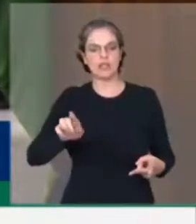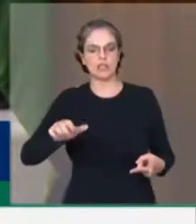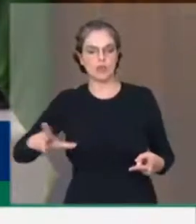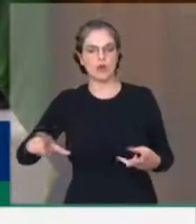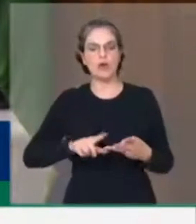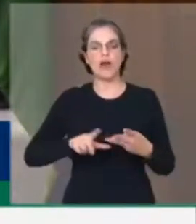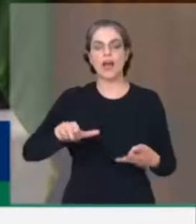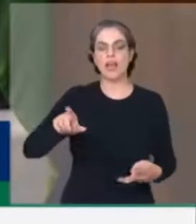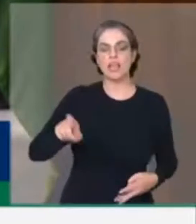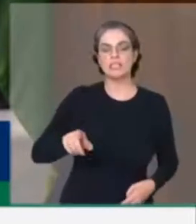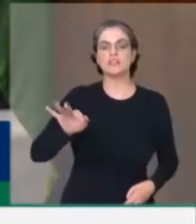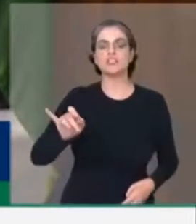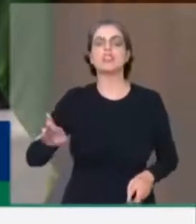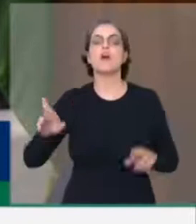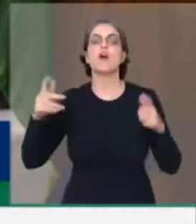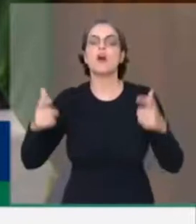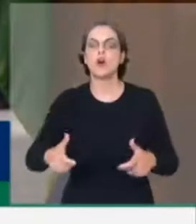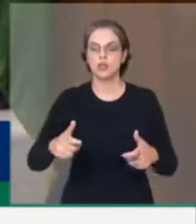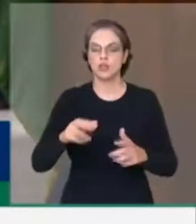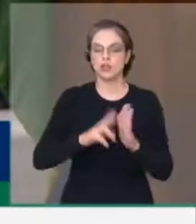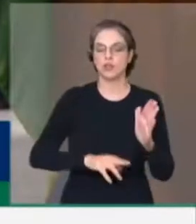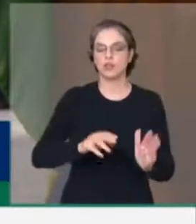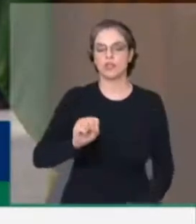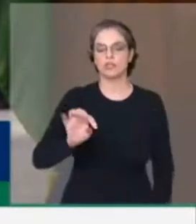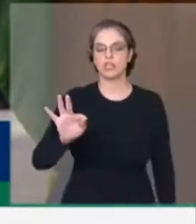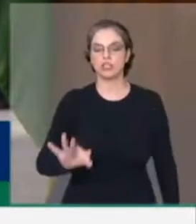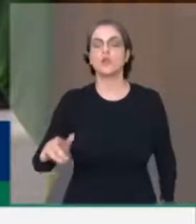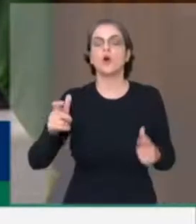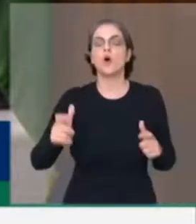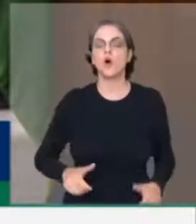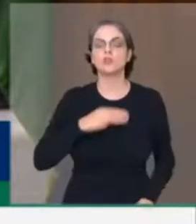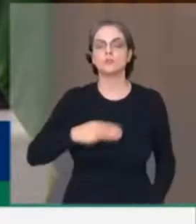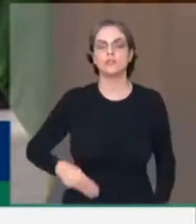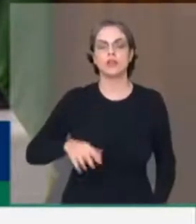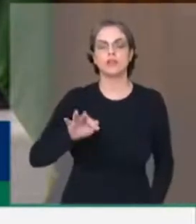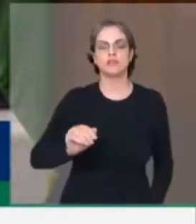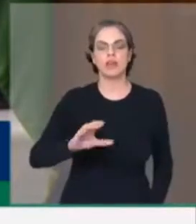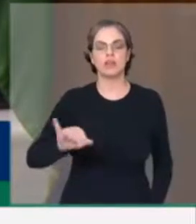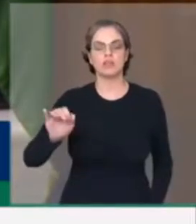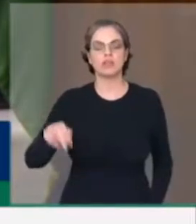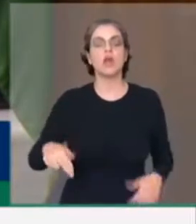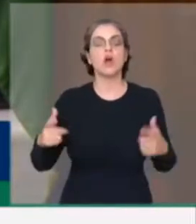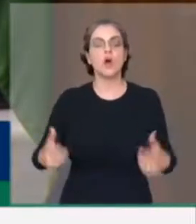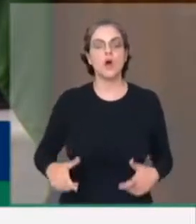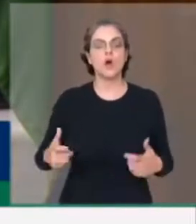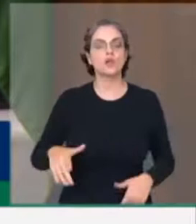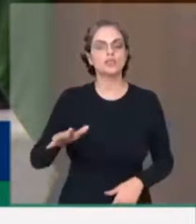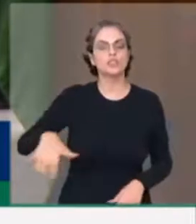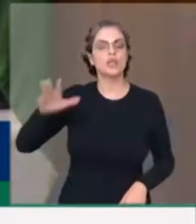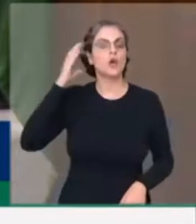Fischer, relator no STJ, aonde estava o ministro Fachin? Onde estava a República de Curitiba?